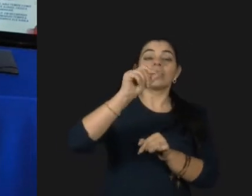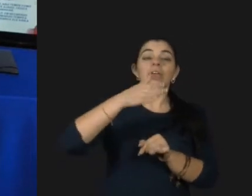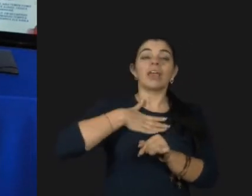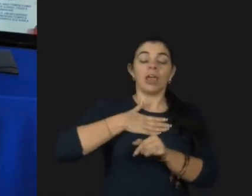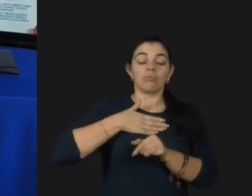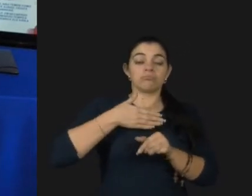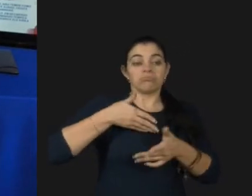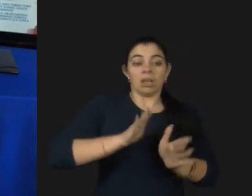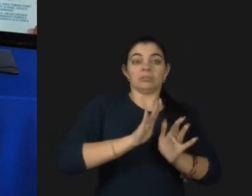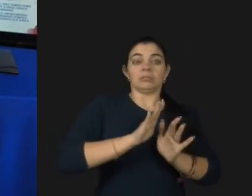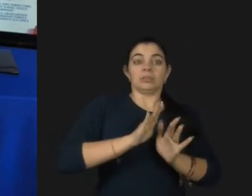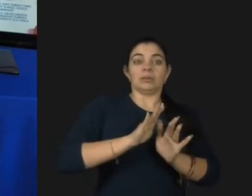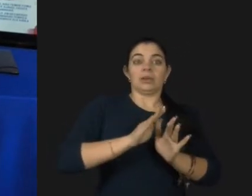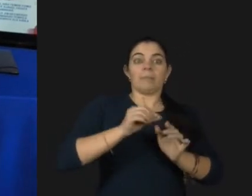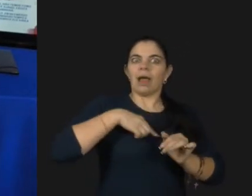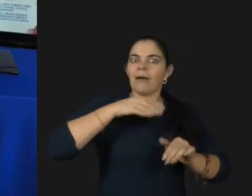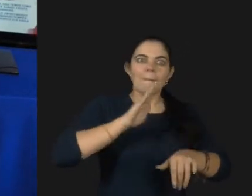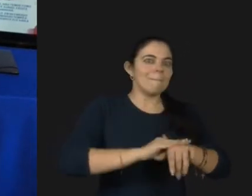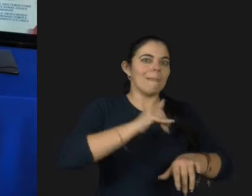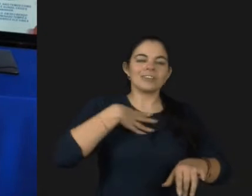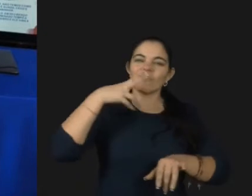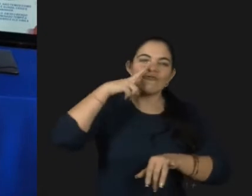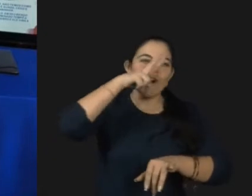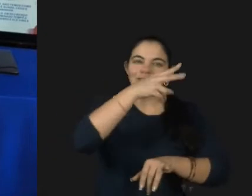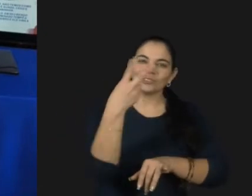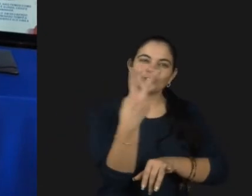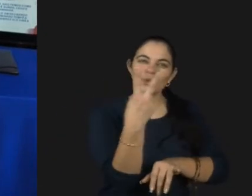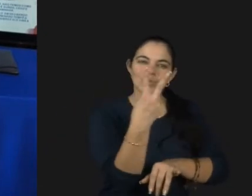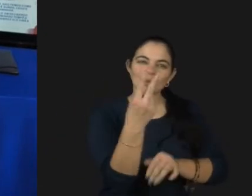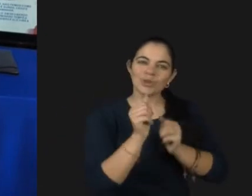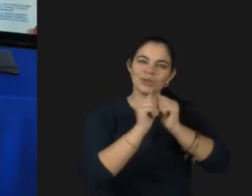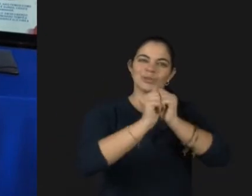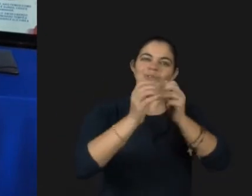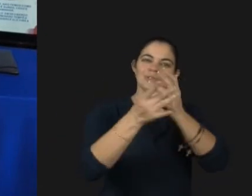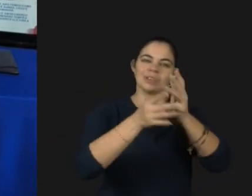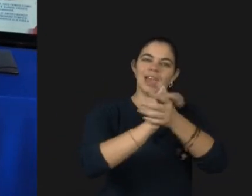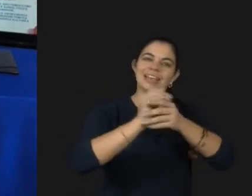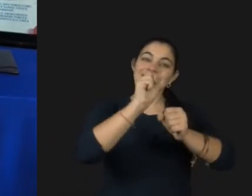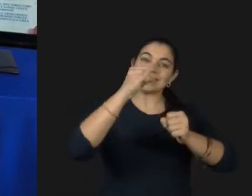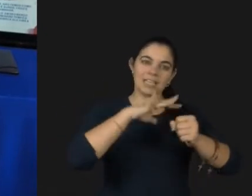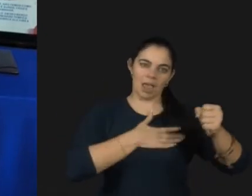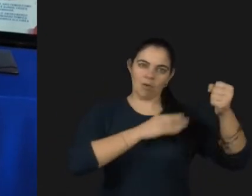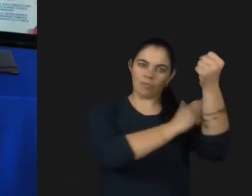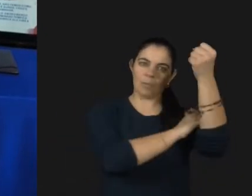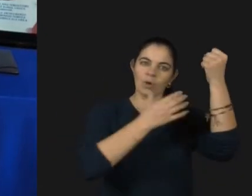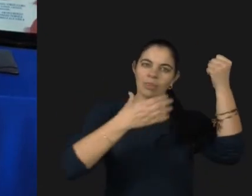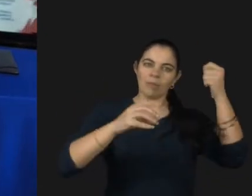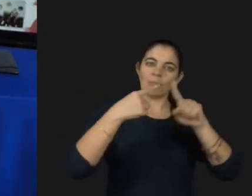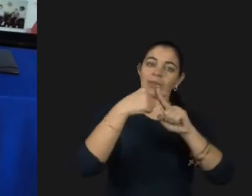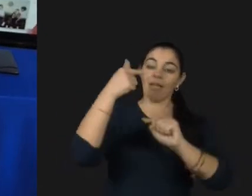luz para exaltar o poder que eles têm. E se eu me empodero hoje é por causa desse episódio.